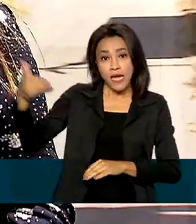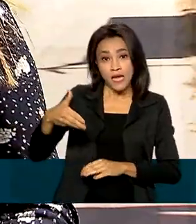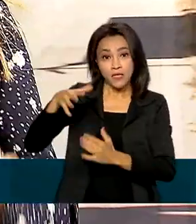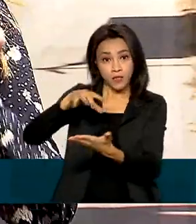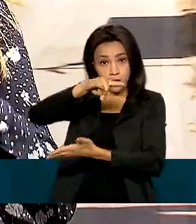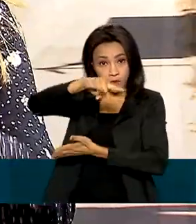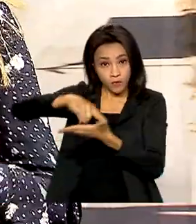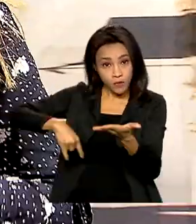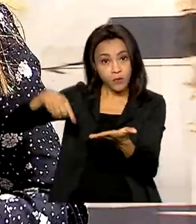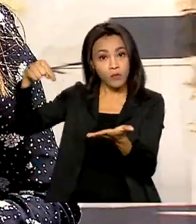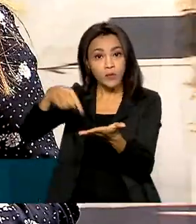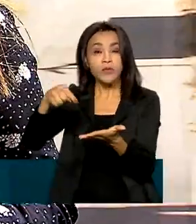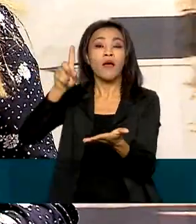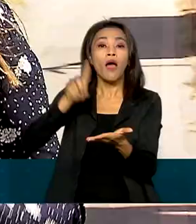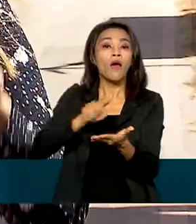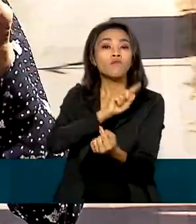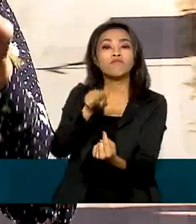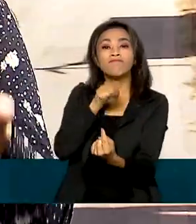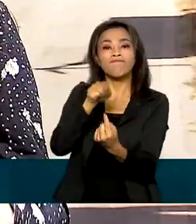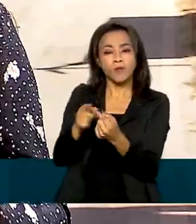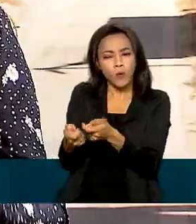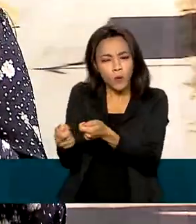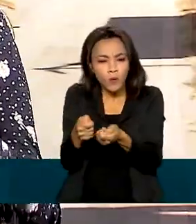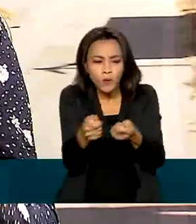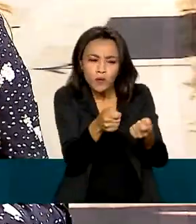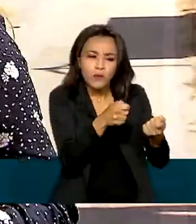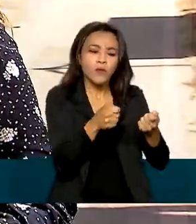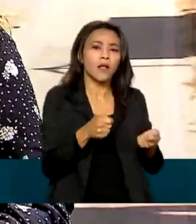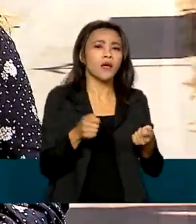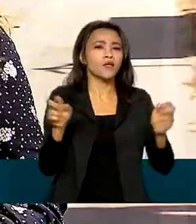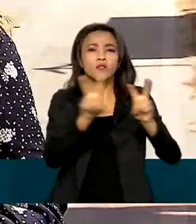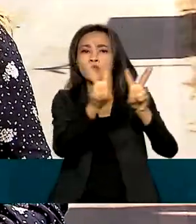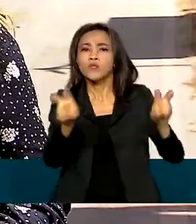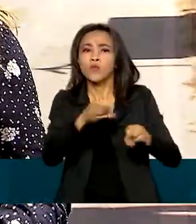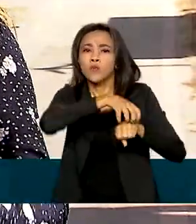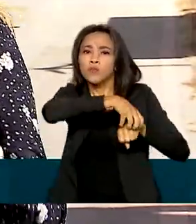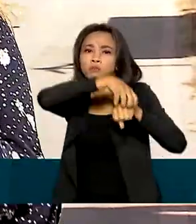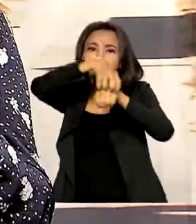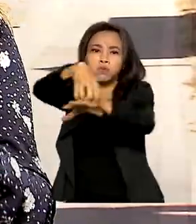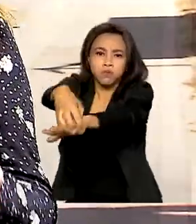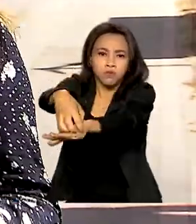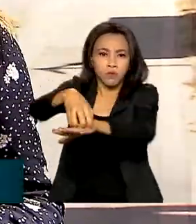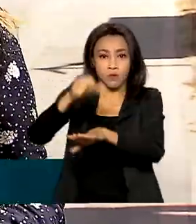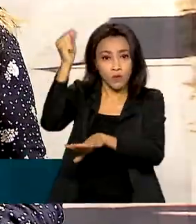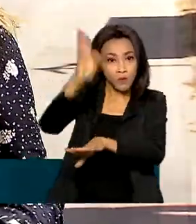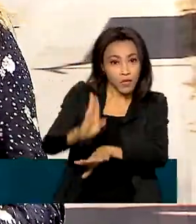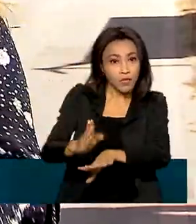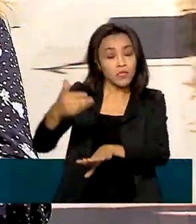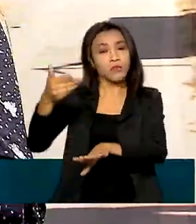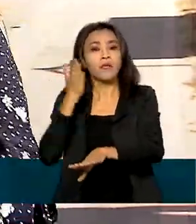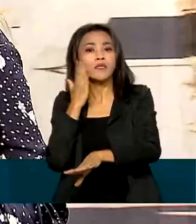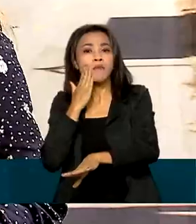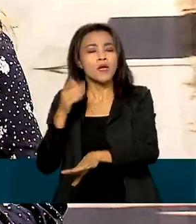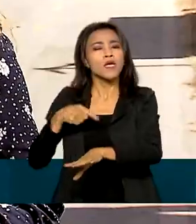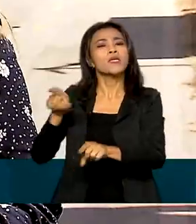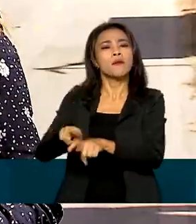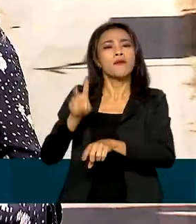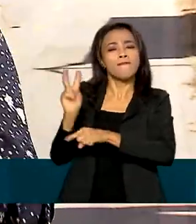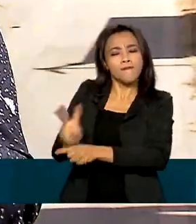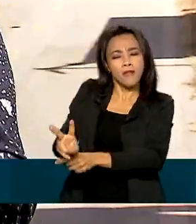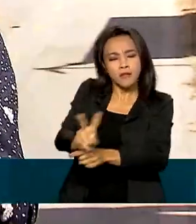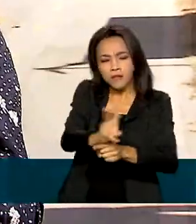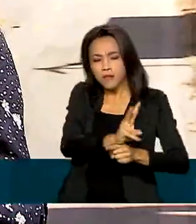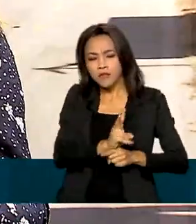forma de regular a atividade de transporte de cargas no Brasil. Permite maior controle e fiscalização,